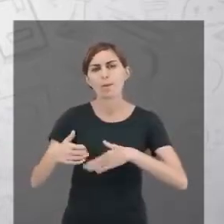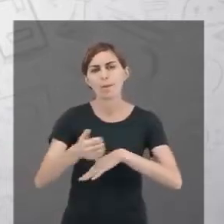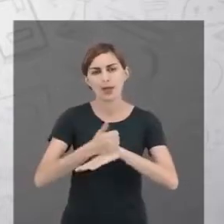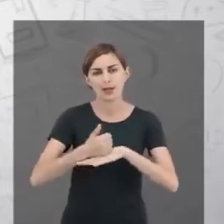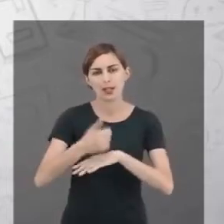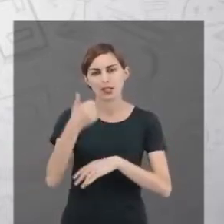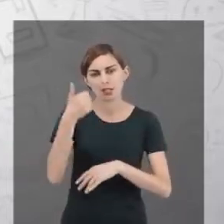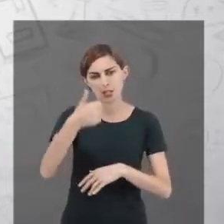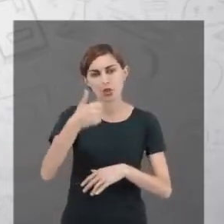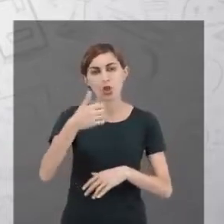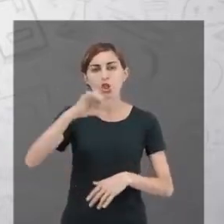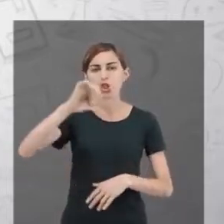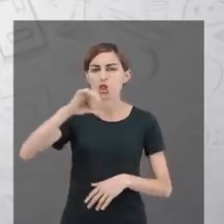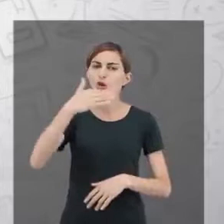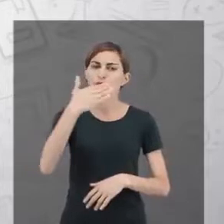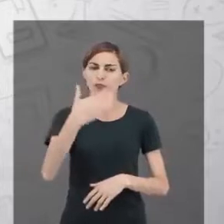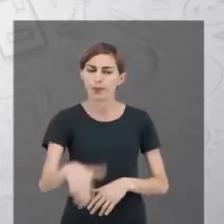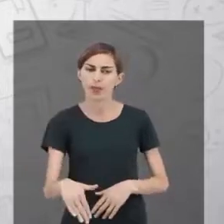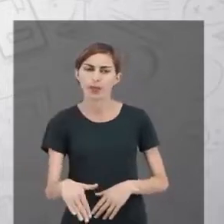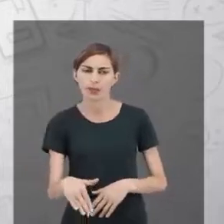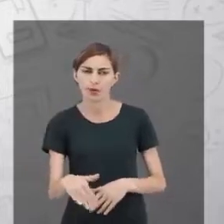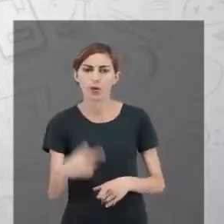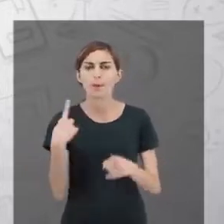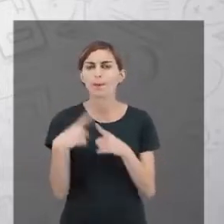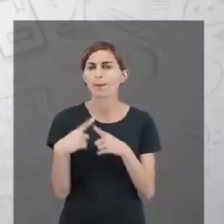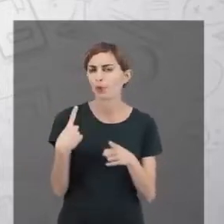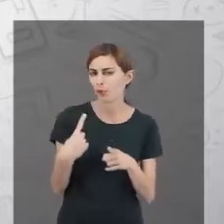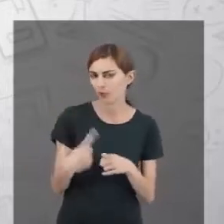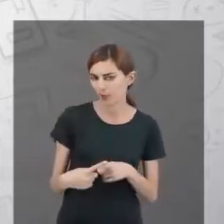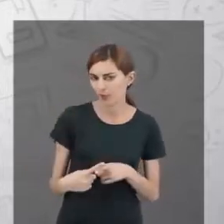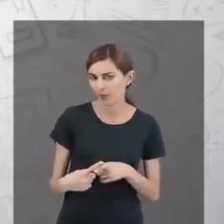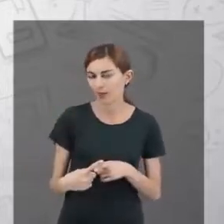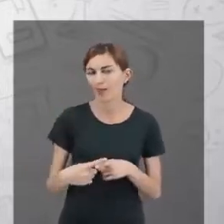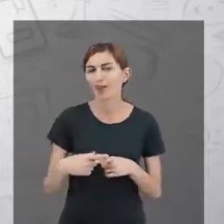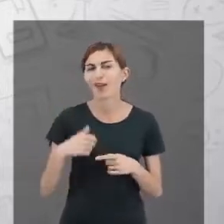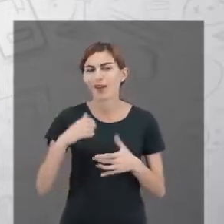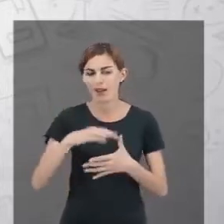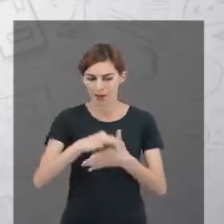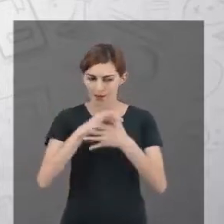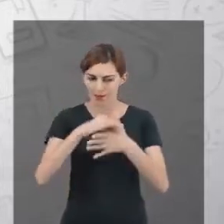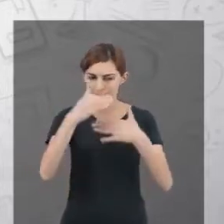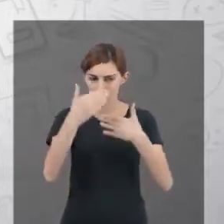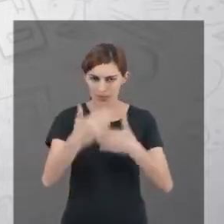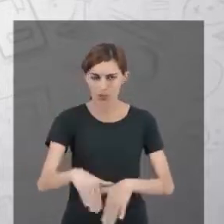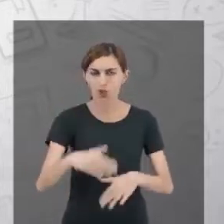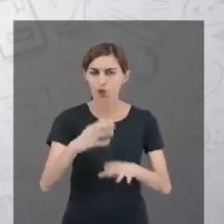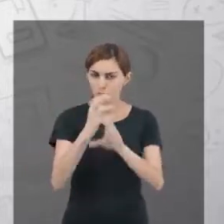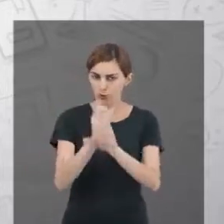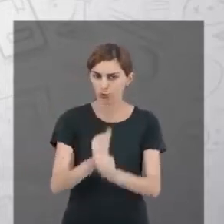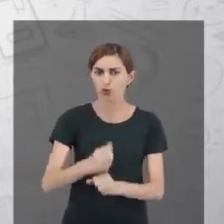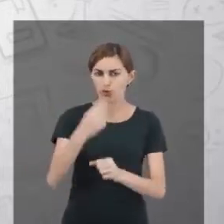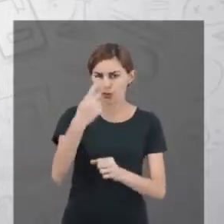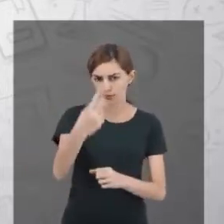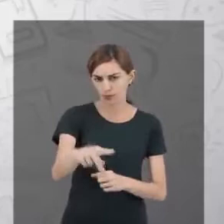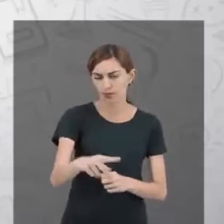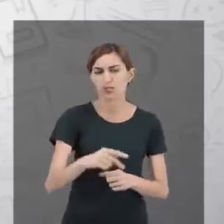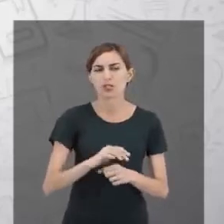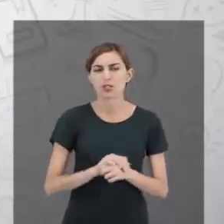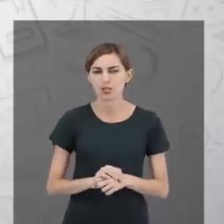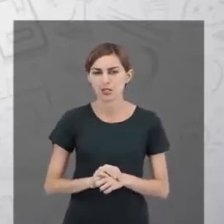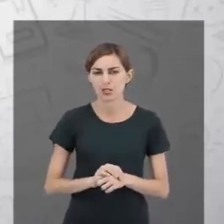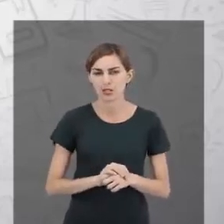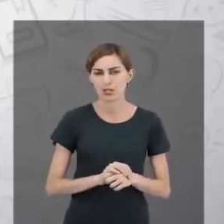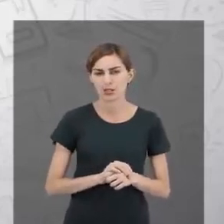competência um, nove e meio, como você pode ver aí. Porque no caso da avaliação presencial, a nota que você tira replica